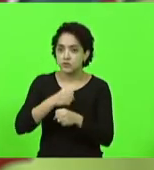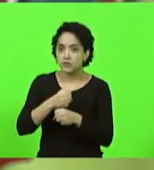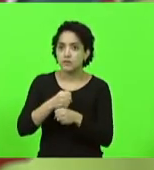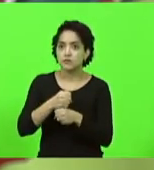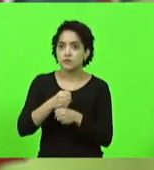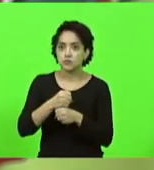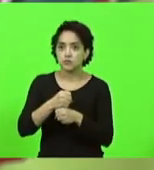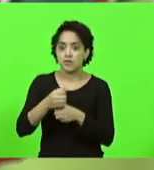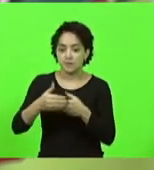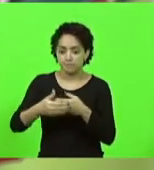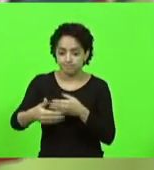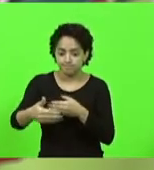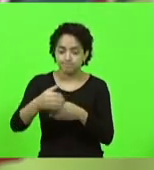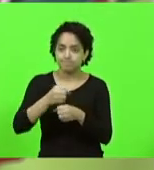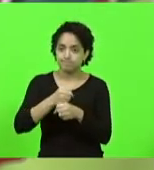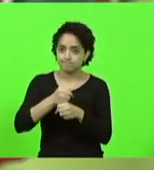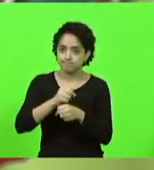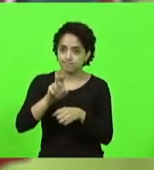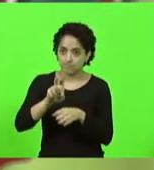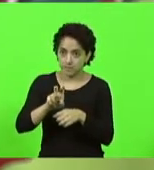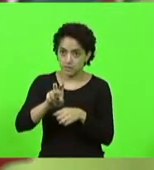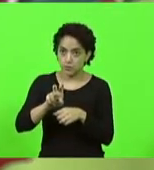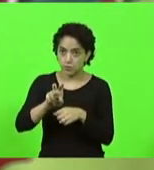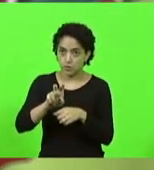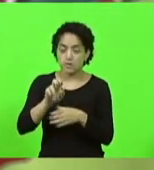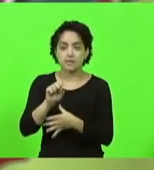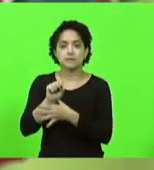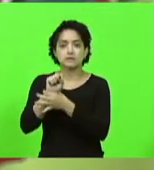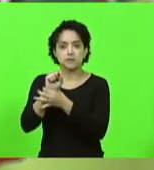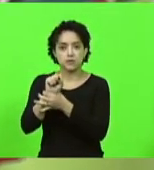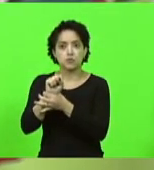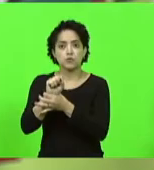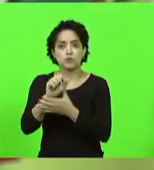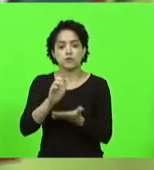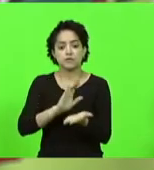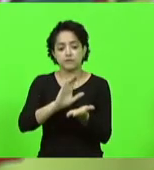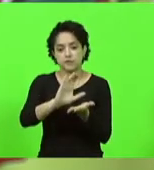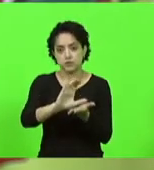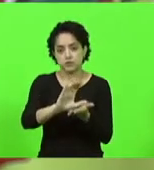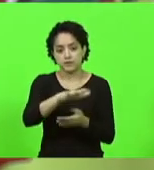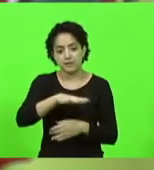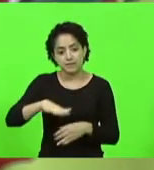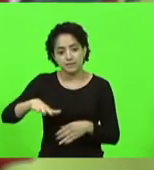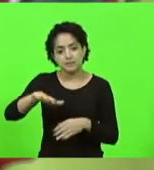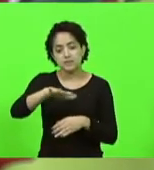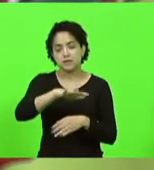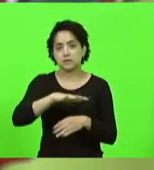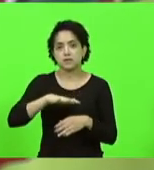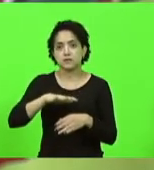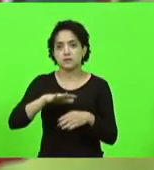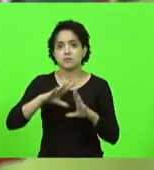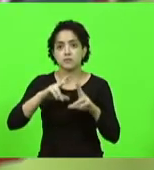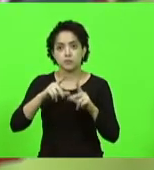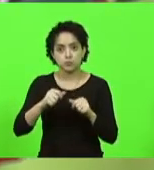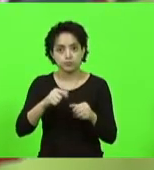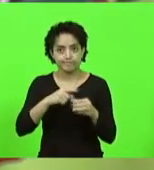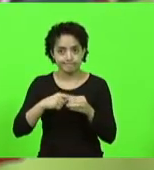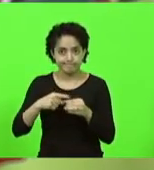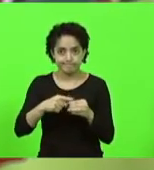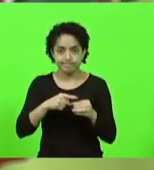os próximos cinco anos assegura investimentos mínimos nas áreas mais estratégicas para todas as cidades catarinenses.